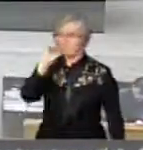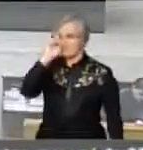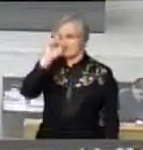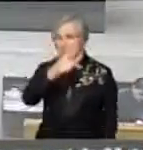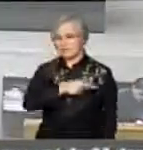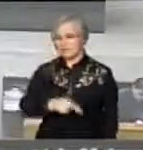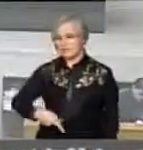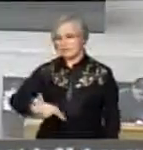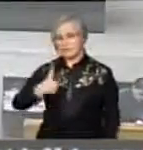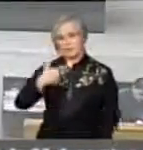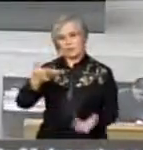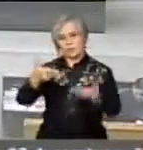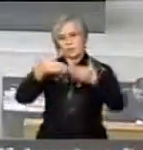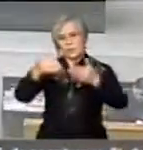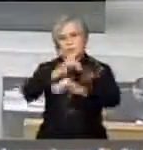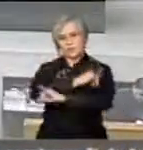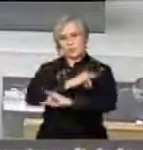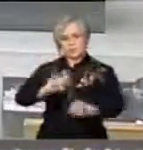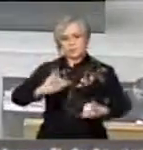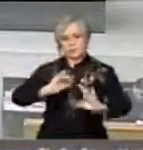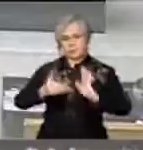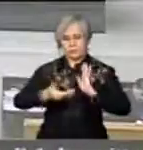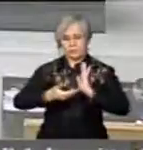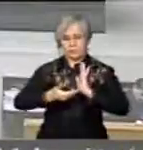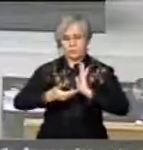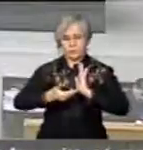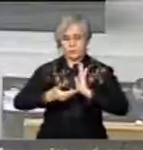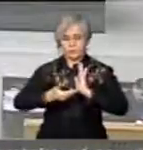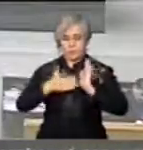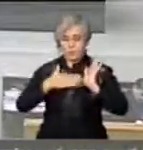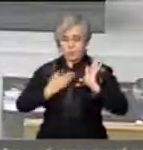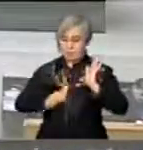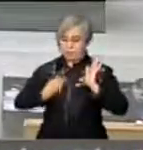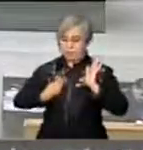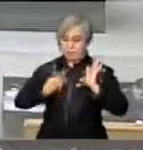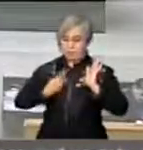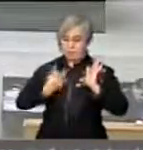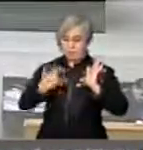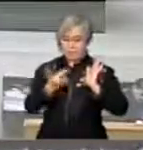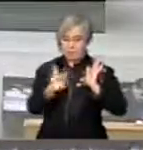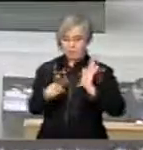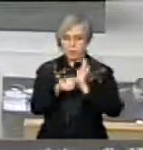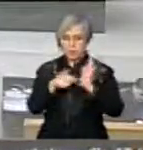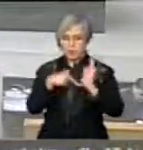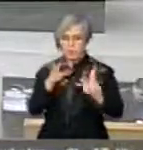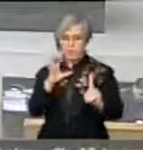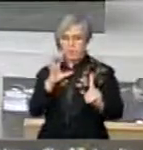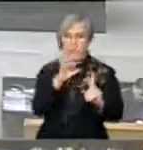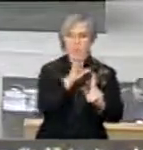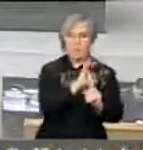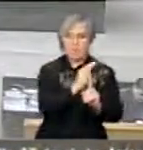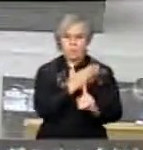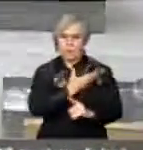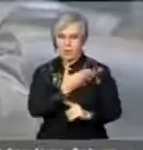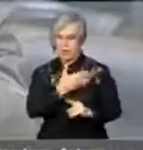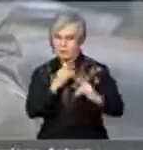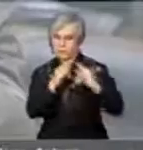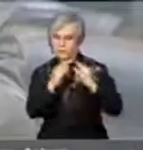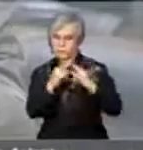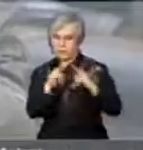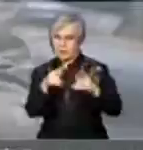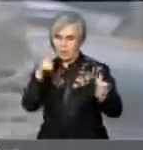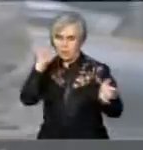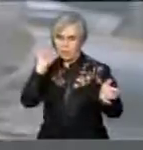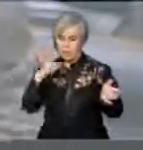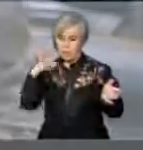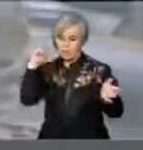comunicar à casa, porque eu não tenho no meu histórico aqui agressões a colegas. Mas depois do que eu vi ontem aqui